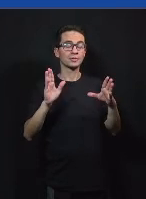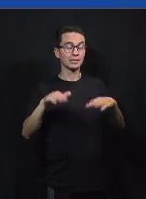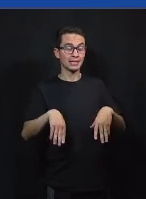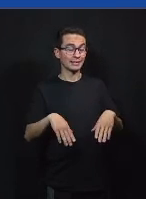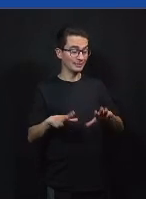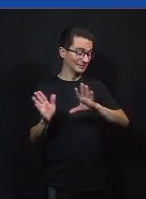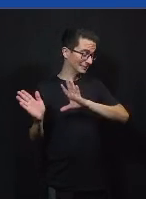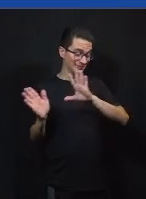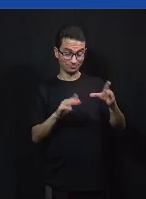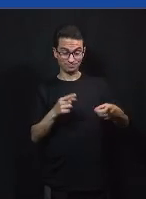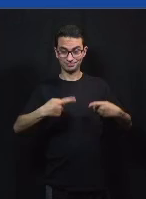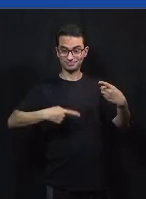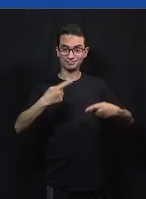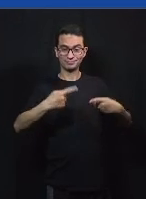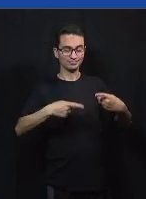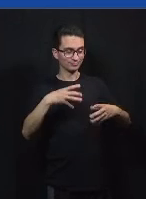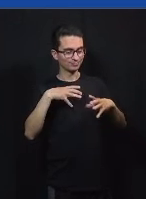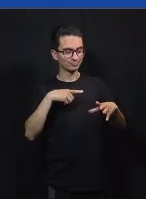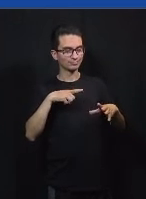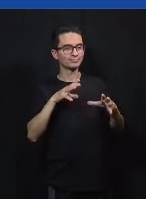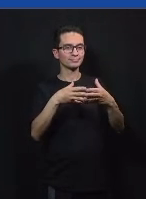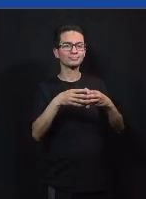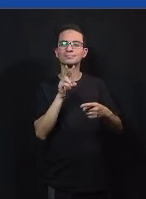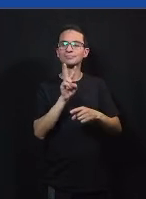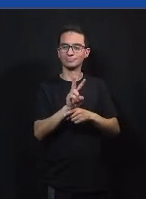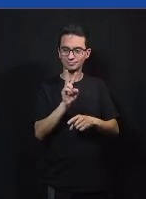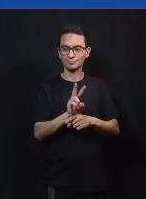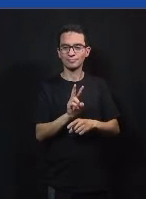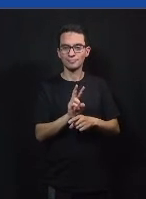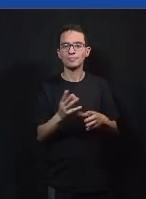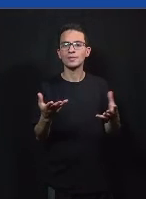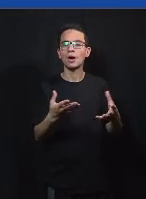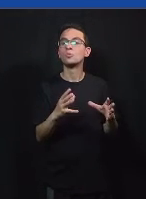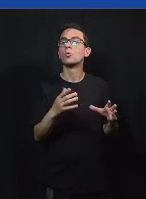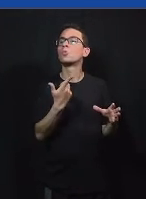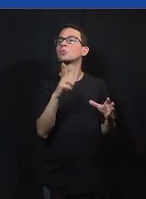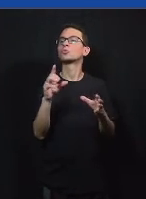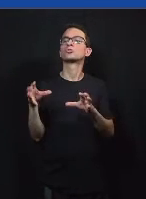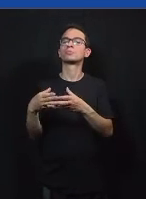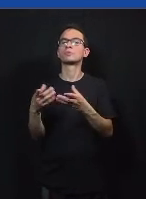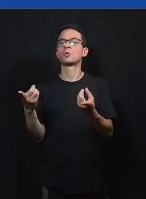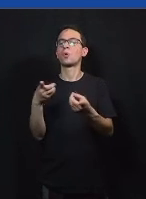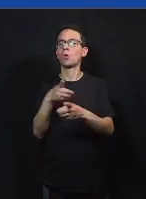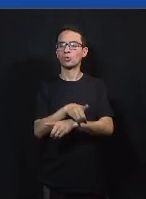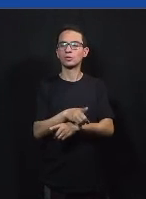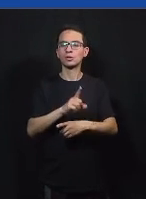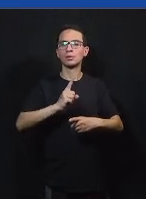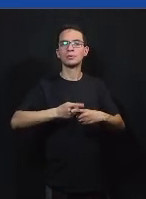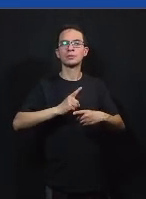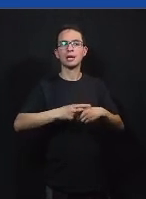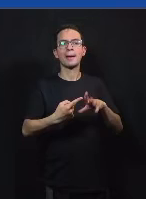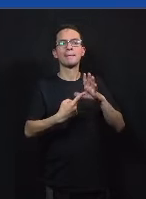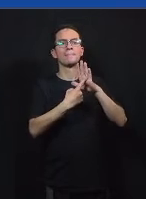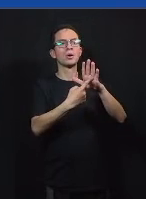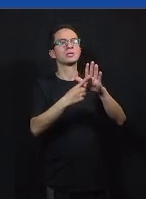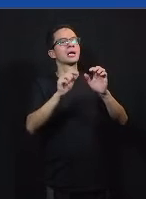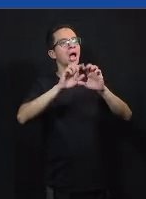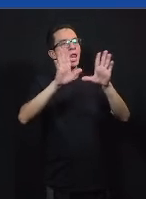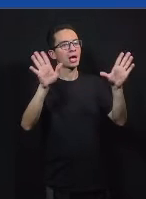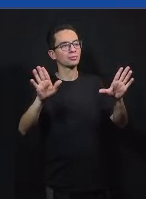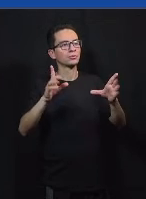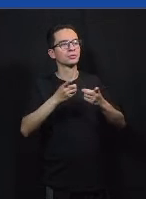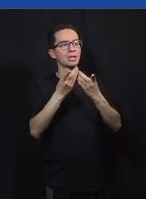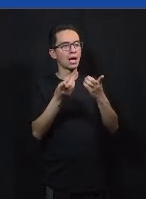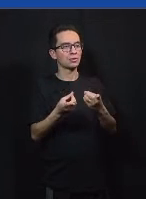reforçar os argumentos já apresentados pelo time de oposição ficou bastante claro baseado em dados que esse